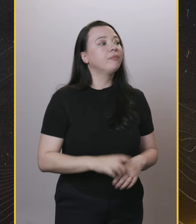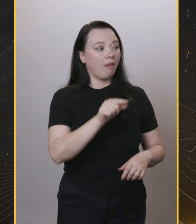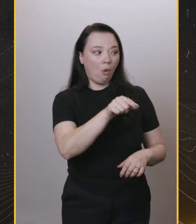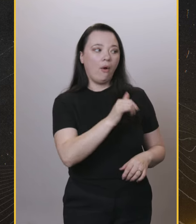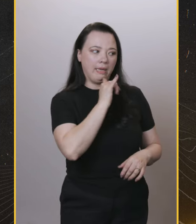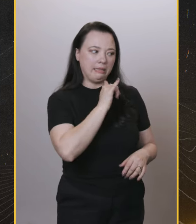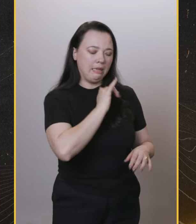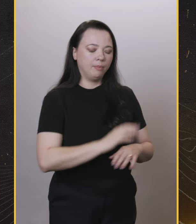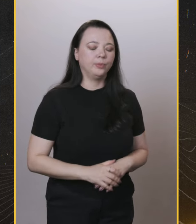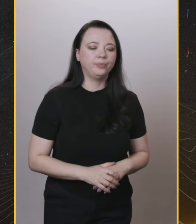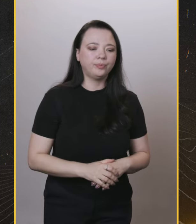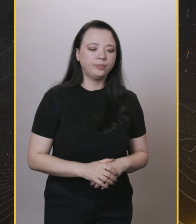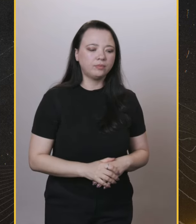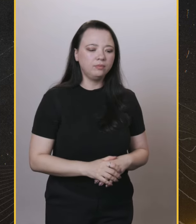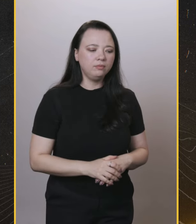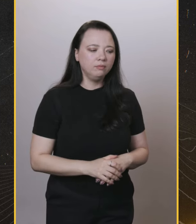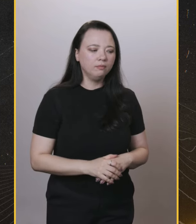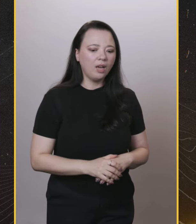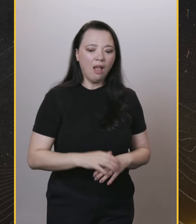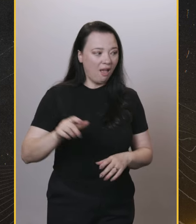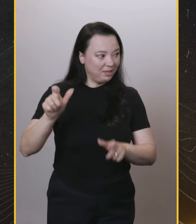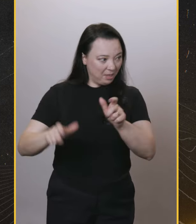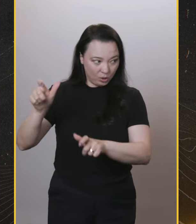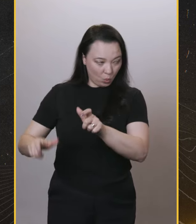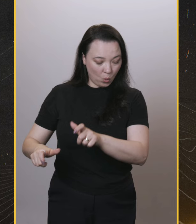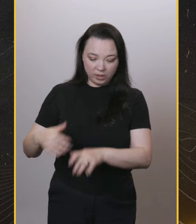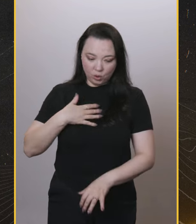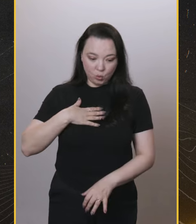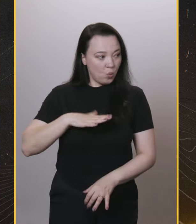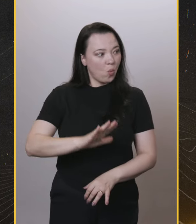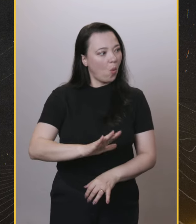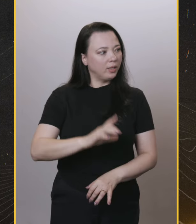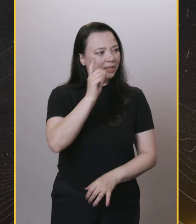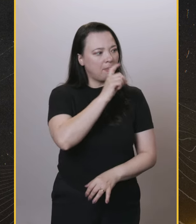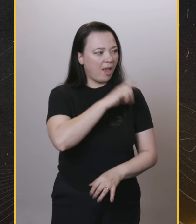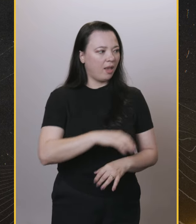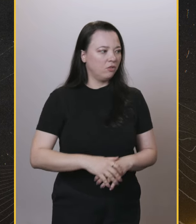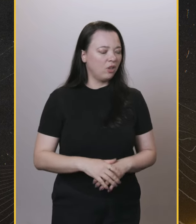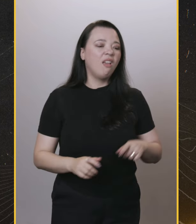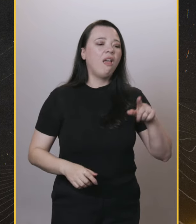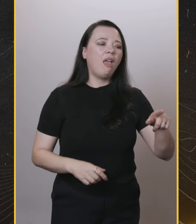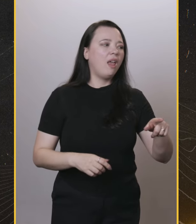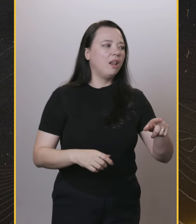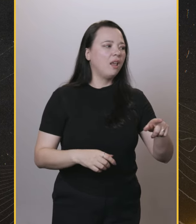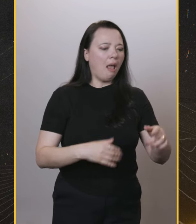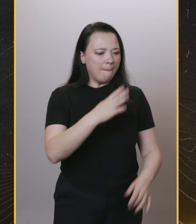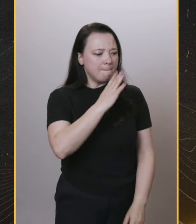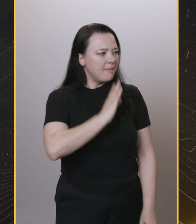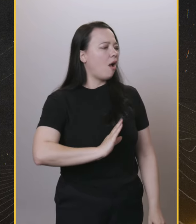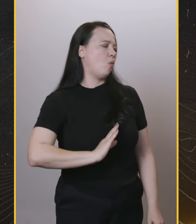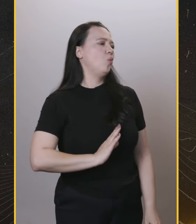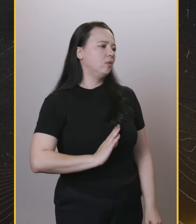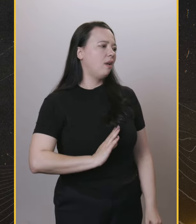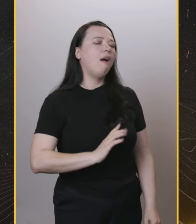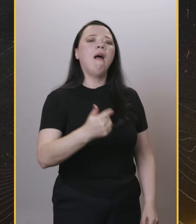Entendeu? Agora, tem gente que aparece muito e faz pouco e mente. Ele fala, por exemplo... Cara, as pessoas não gostam que você fique